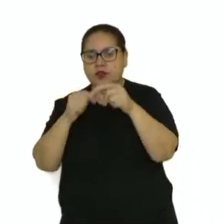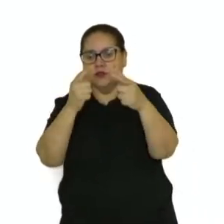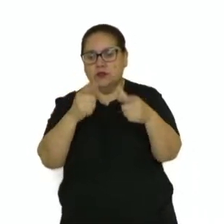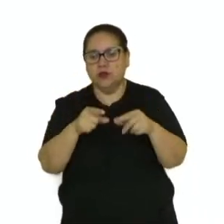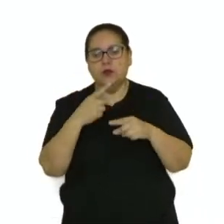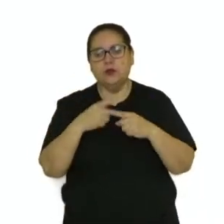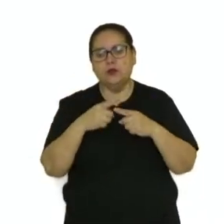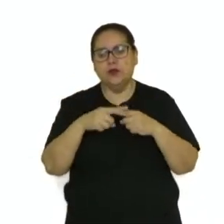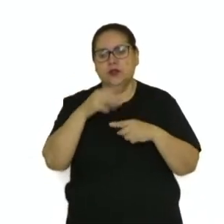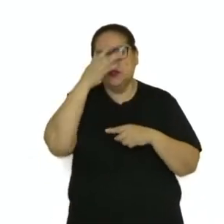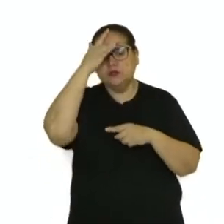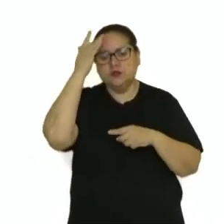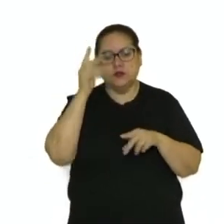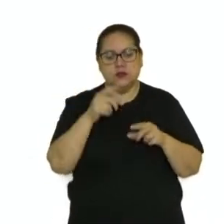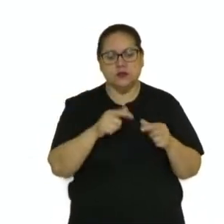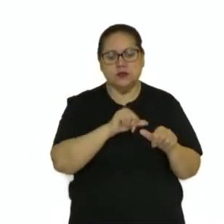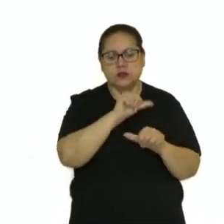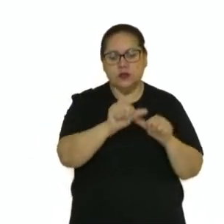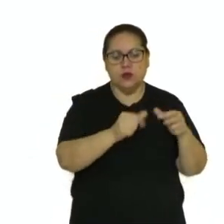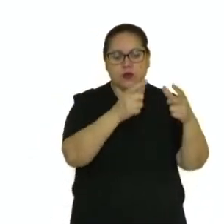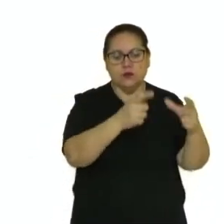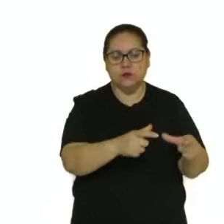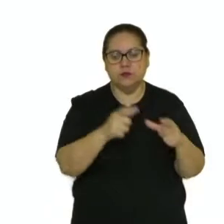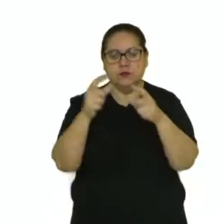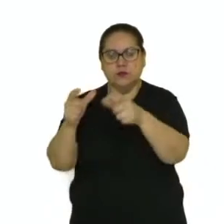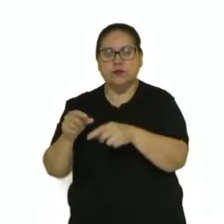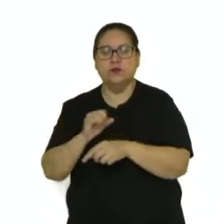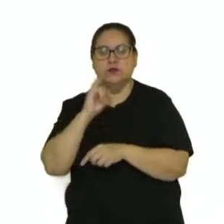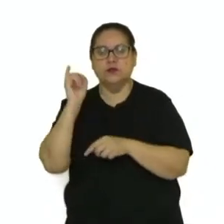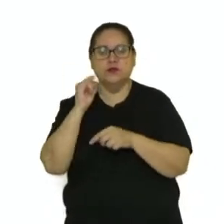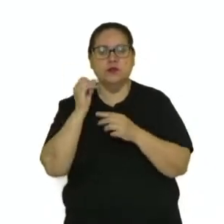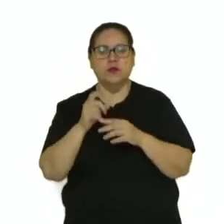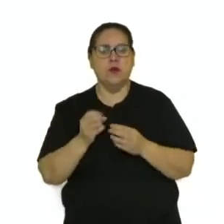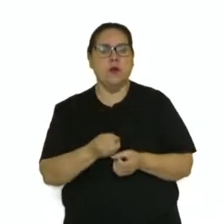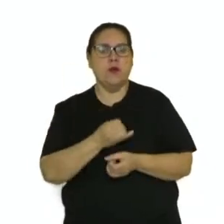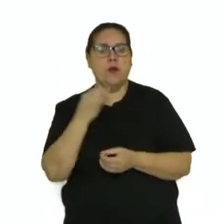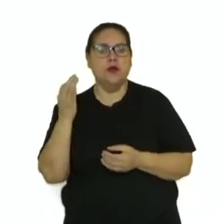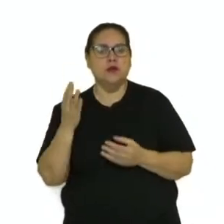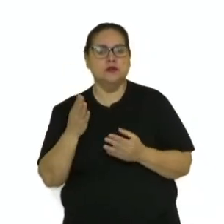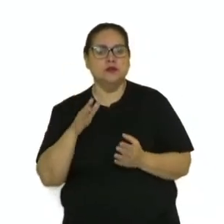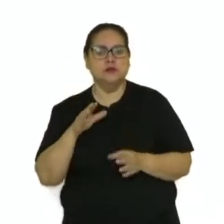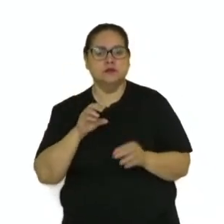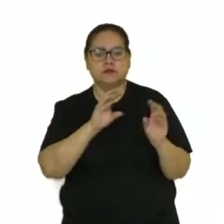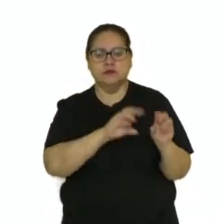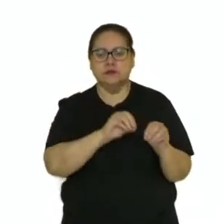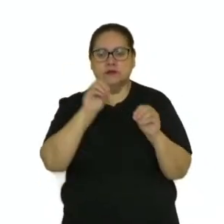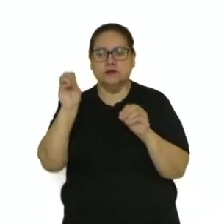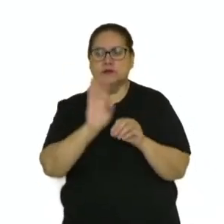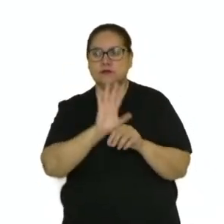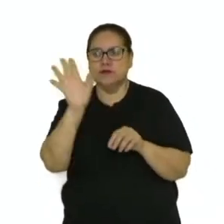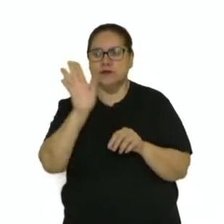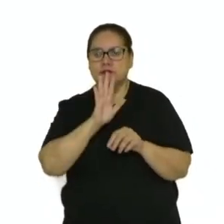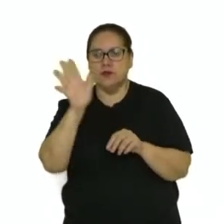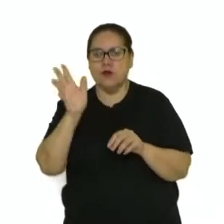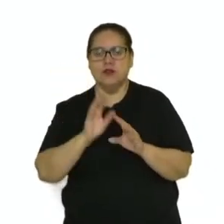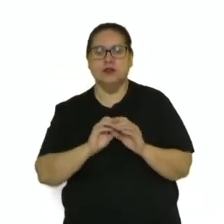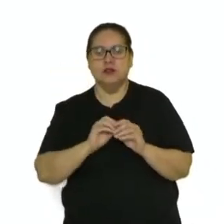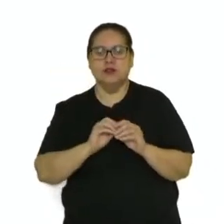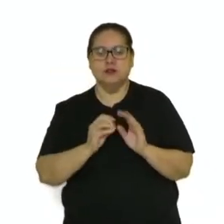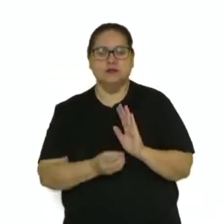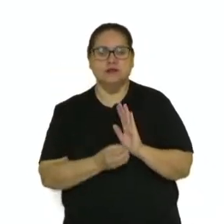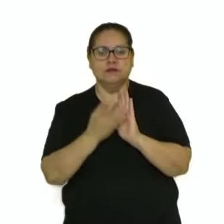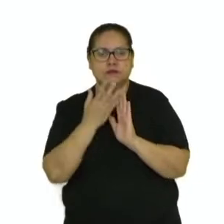pessoas migram? Você sabe quais são os principais motivos? Além de quais os principais fluxos migratórios que temos de